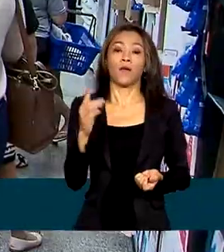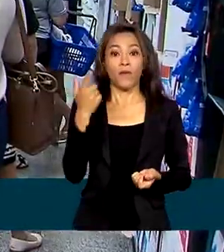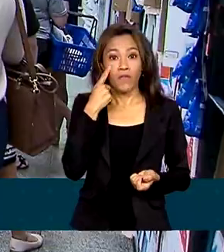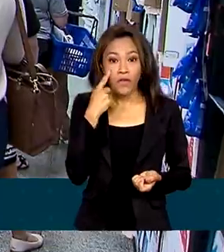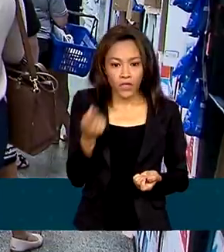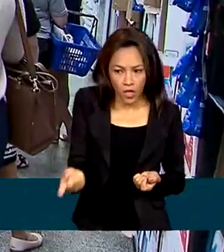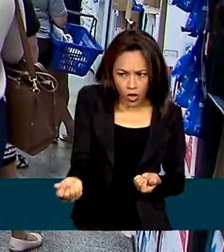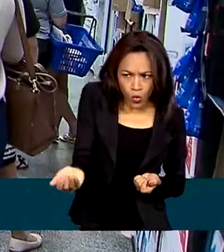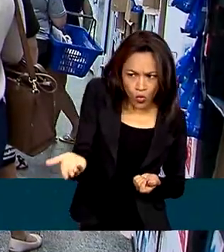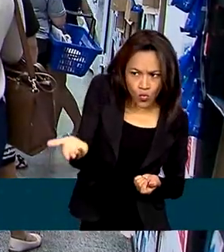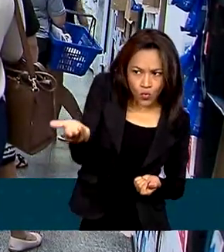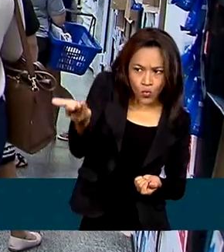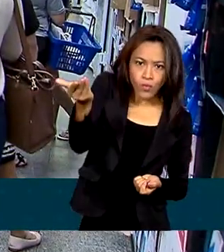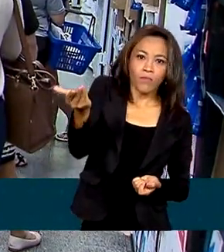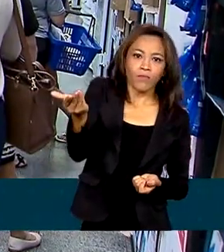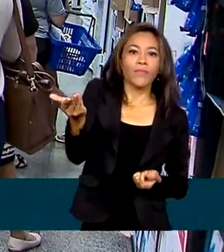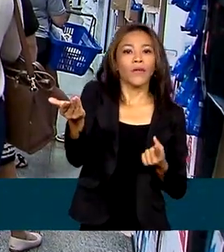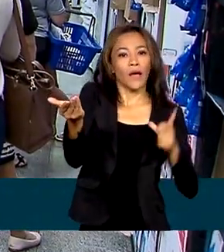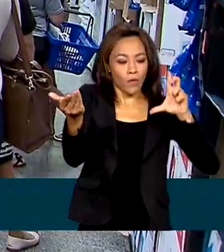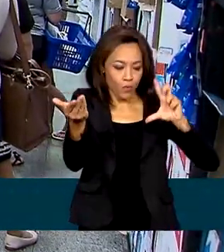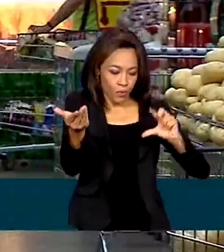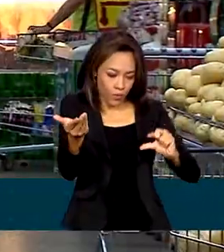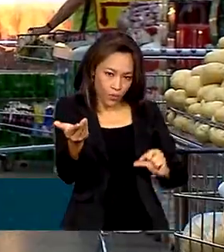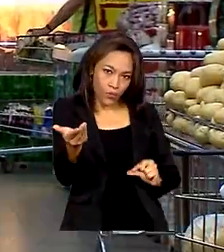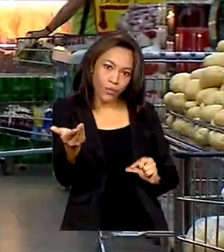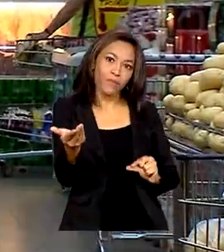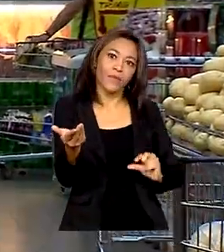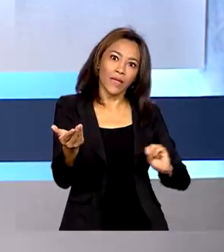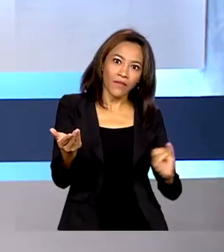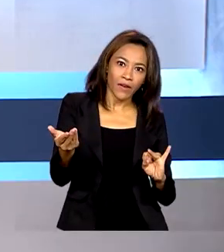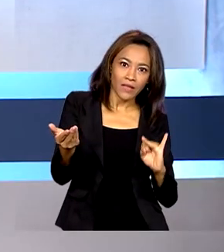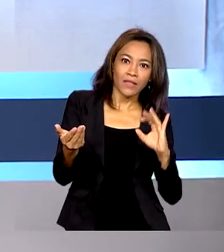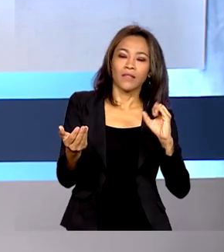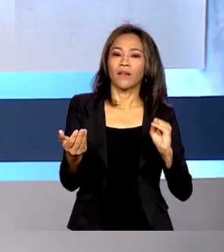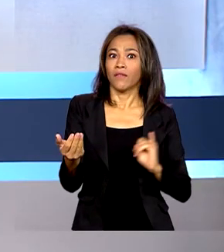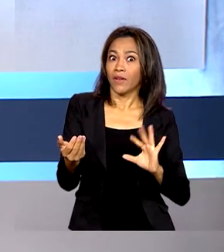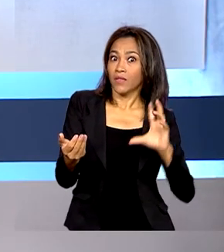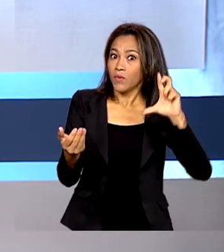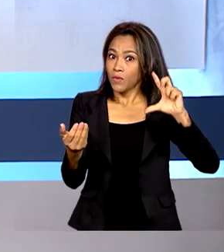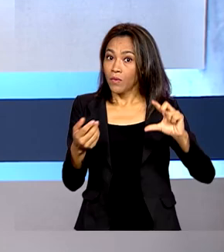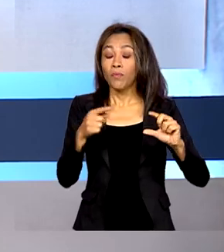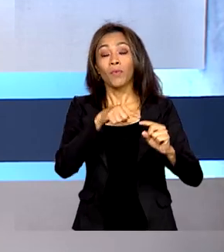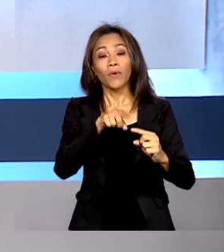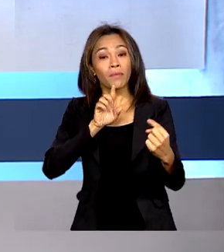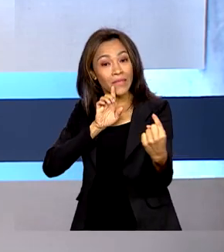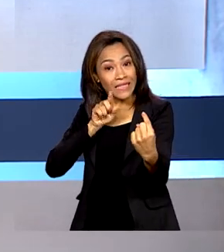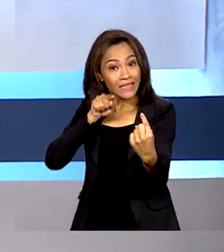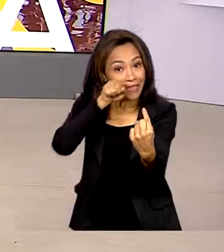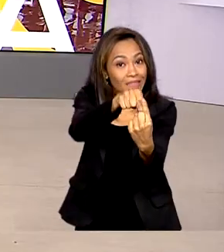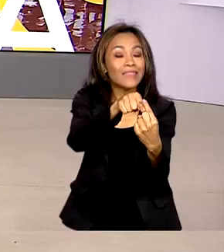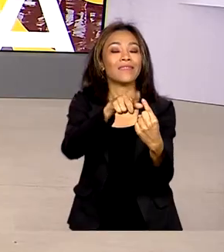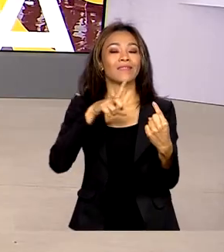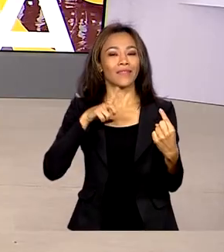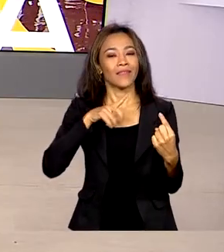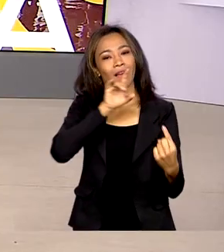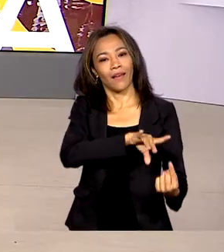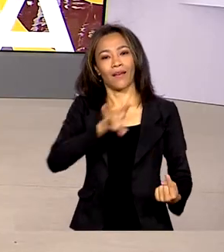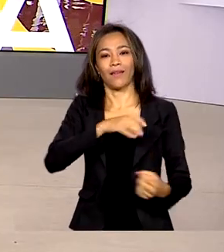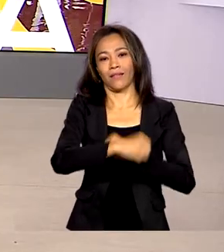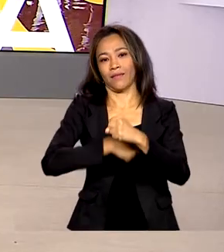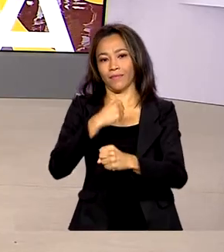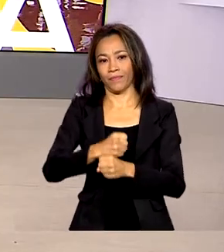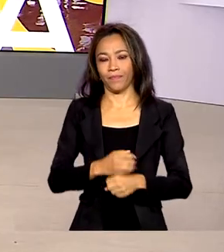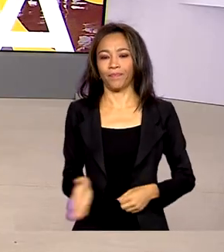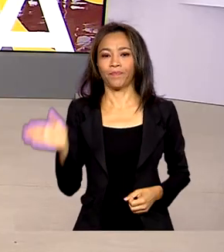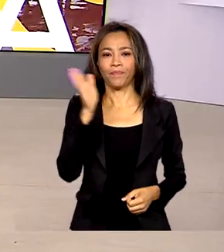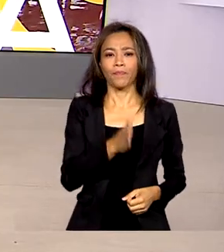acelera e caindo quando a inflação se aproxima das metas definidas a cada ano. E o